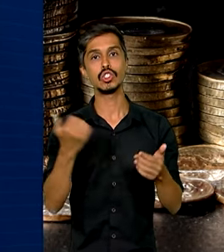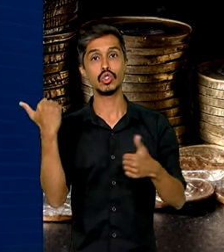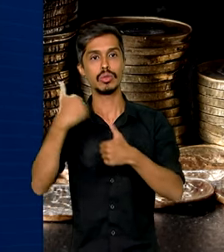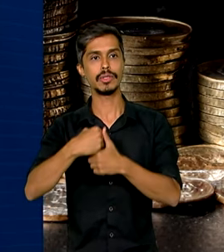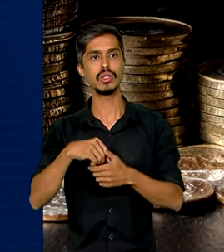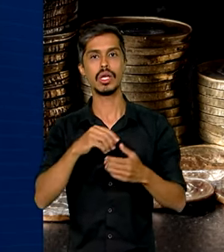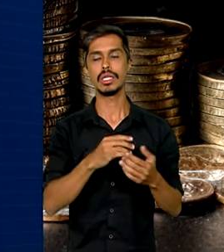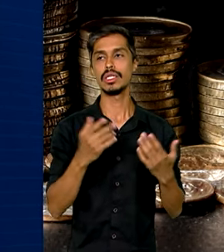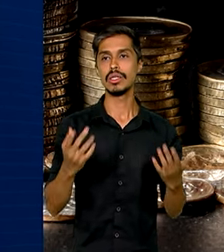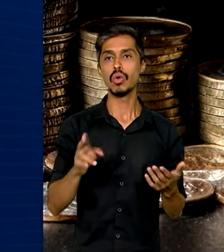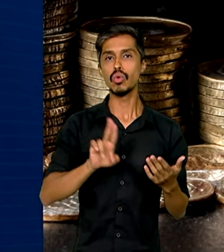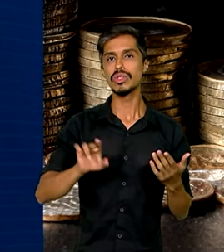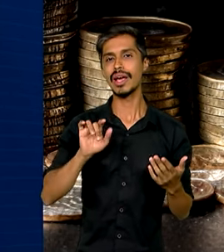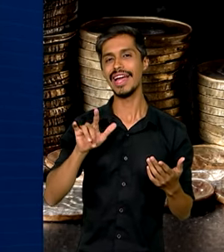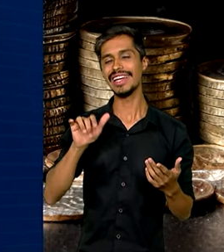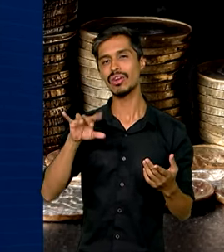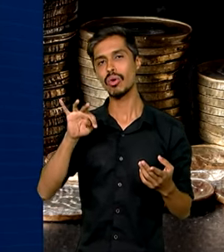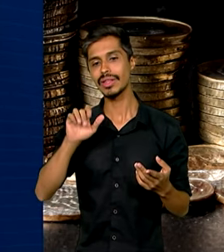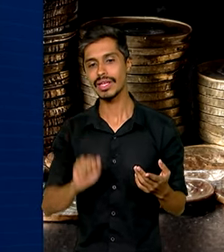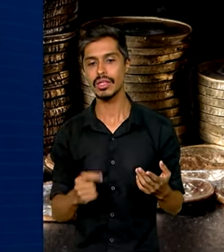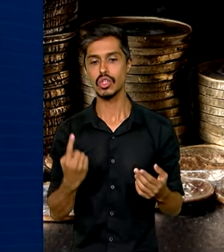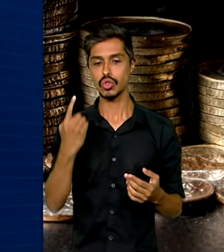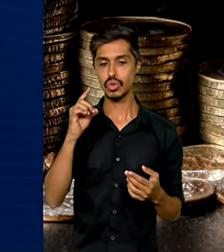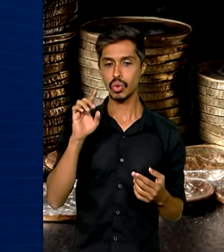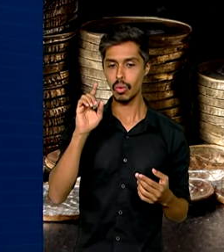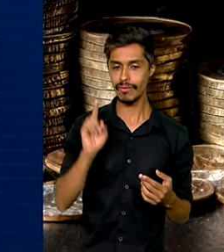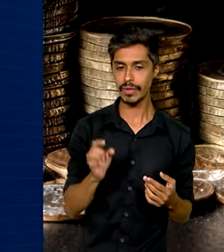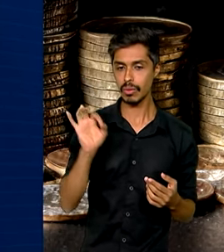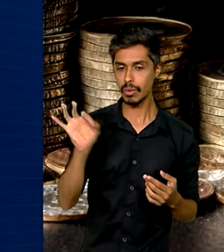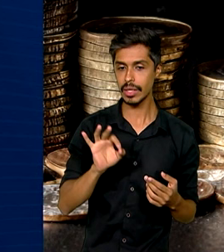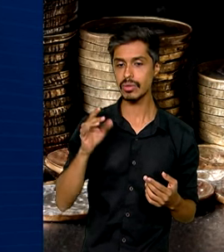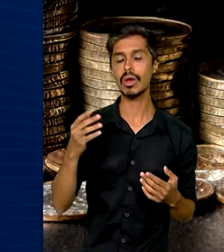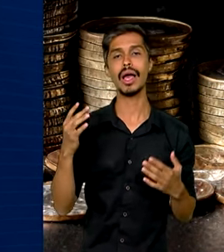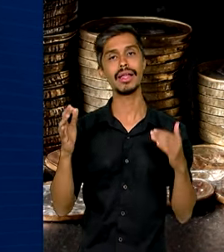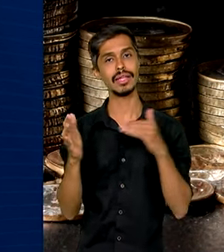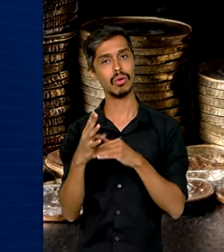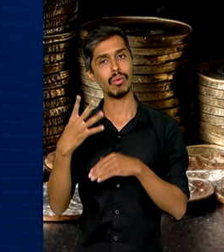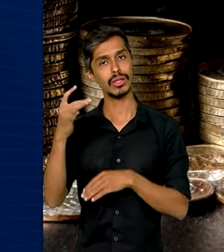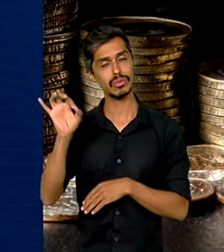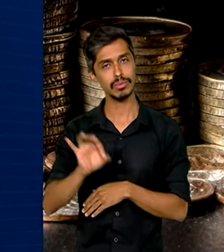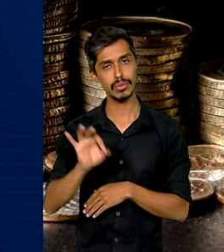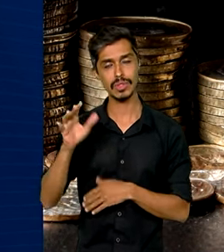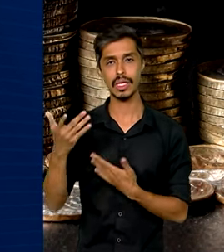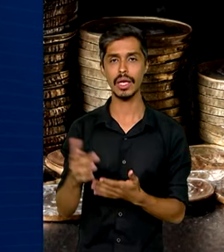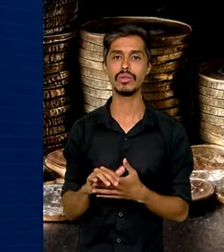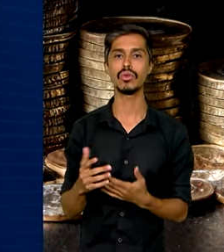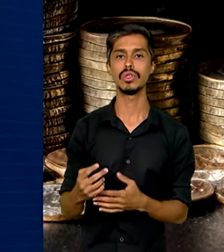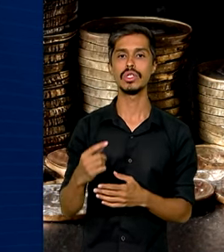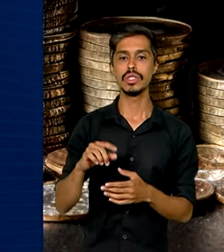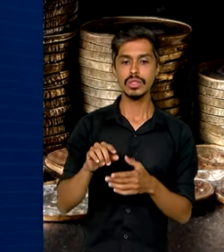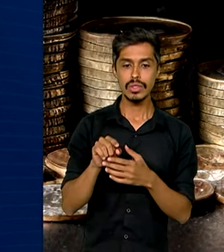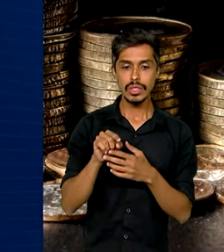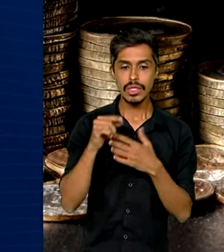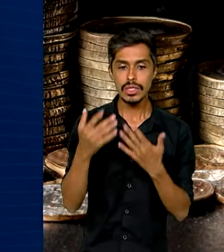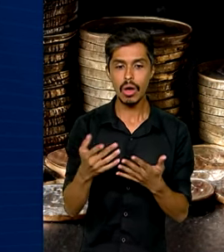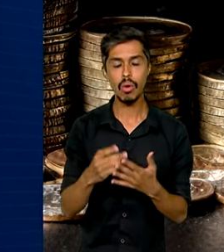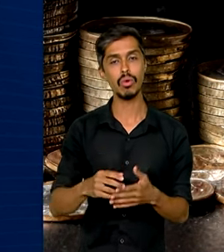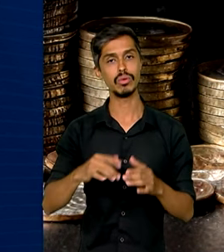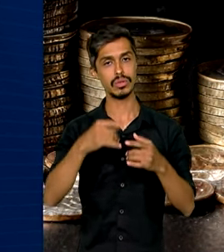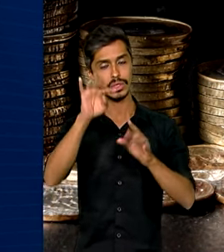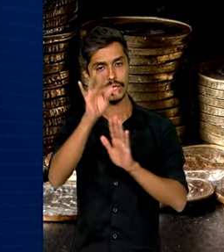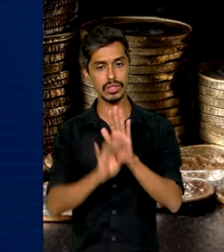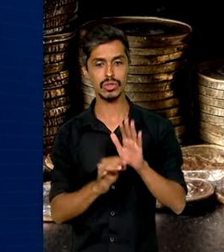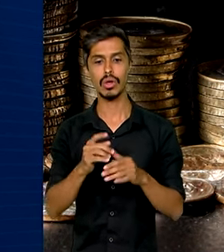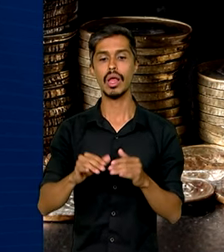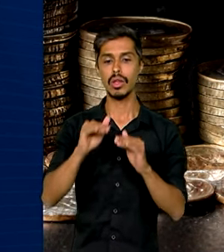empregados por uma alíquota de 1 a 4,5% sobre a receita bruta do empreendimento. O texto também determinava a redução